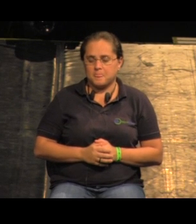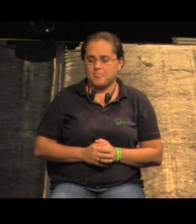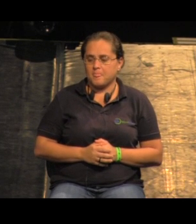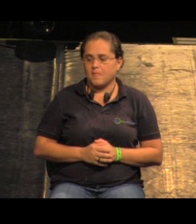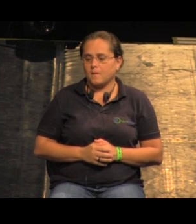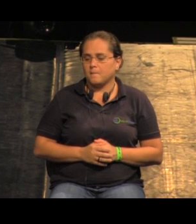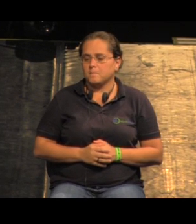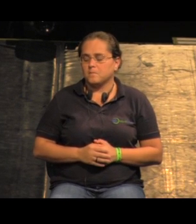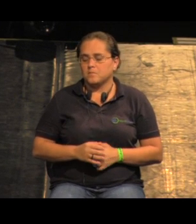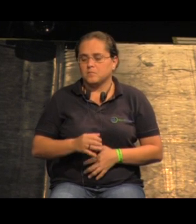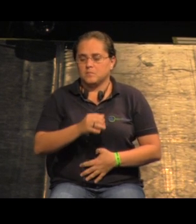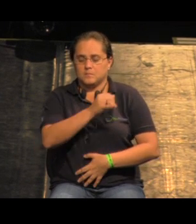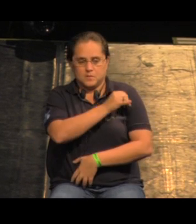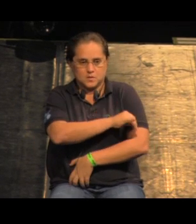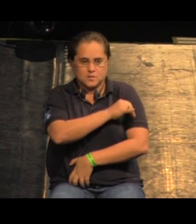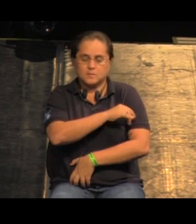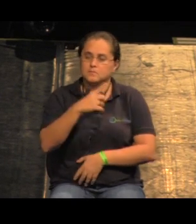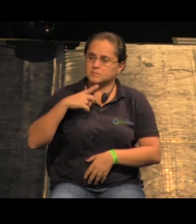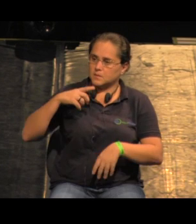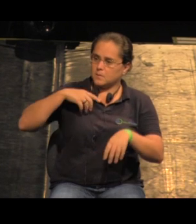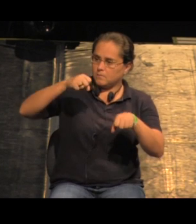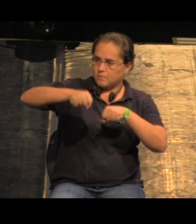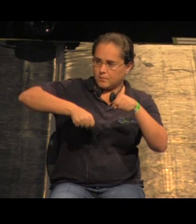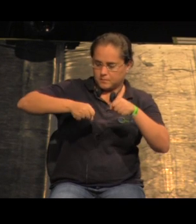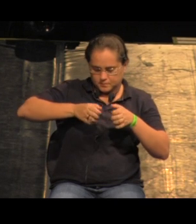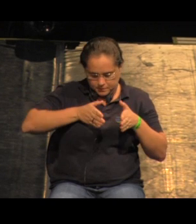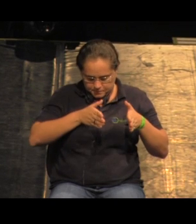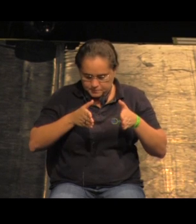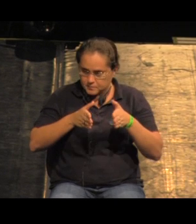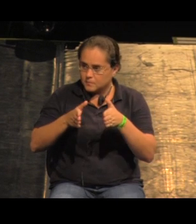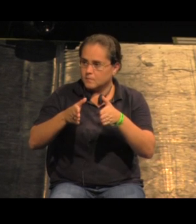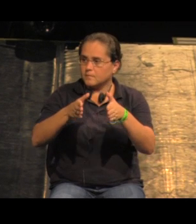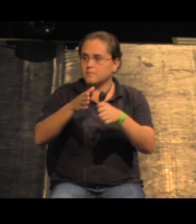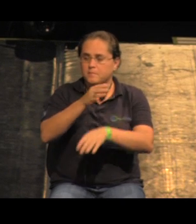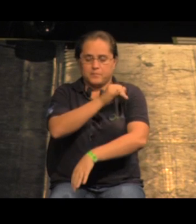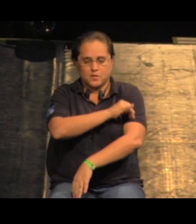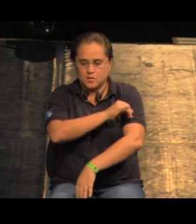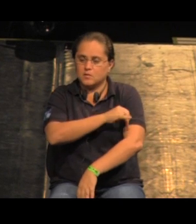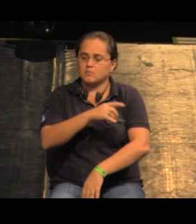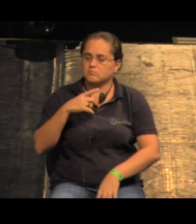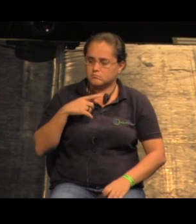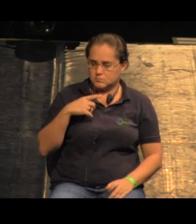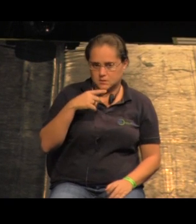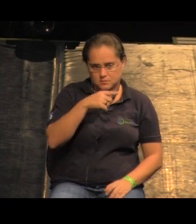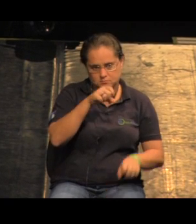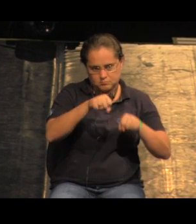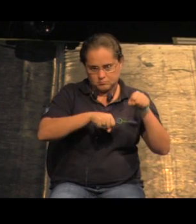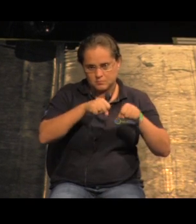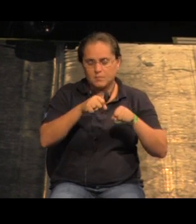o Rio de Janeiro tem um anel cicloviário o Álvaro falou assim pra eu ir o Rio de Janeiro tem um anel cicloviário